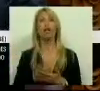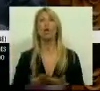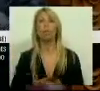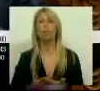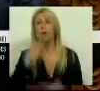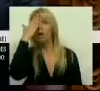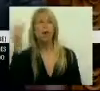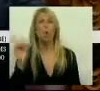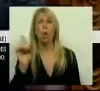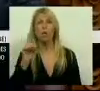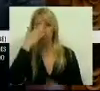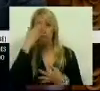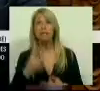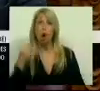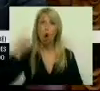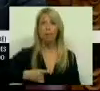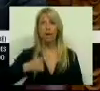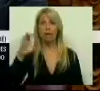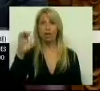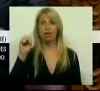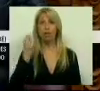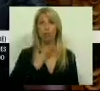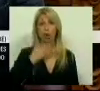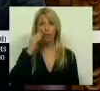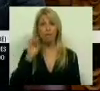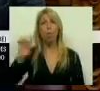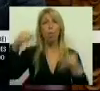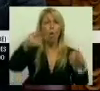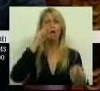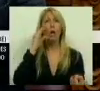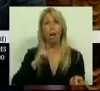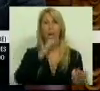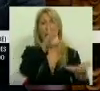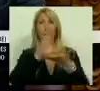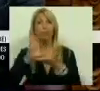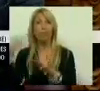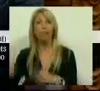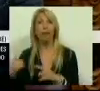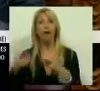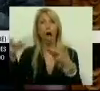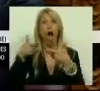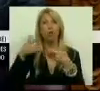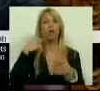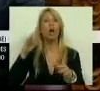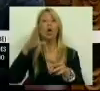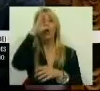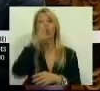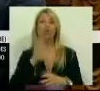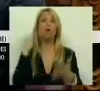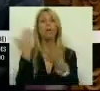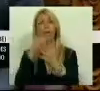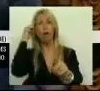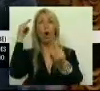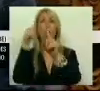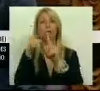Não lhe parece que seria sensato obrigar a Caixa Geral de Depósitos e os outros bancos que recebem ajudas do Estado a estabelecerem metas quantitativas de